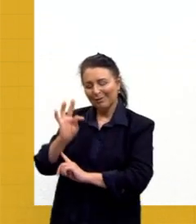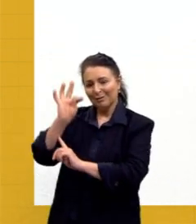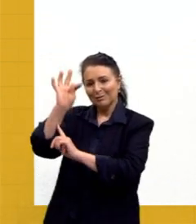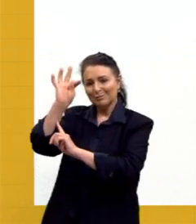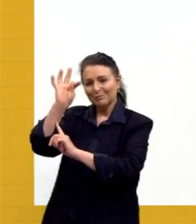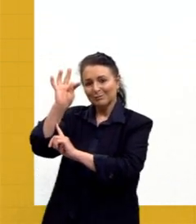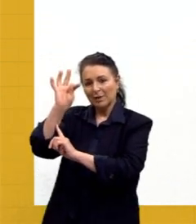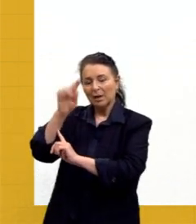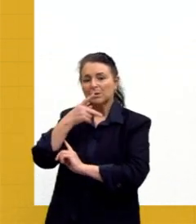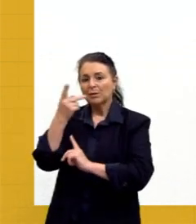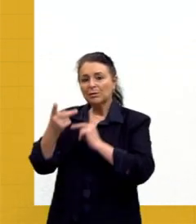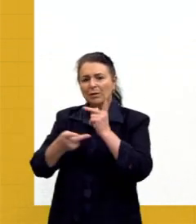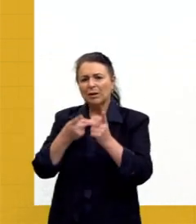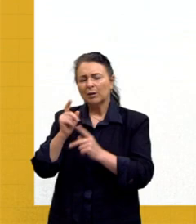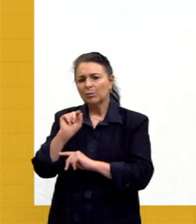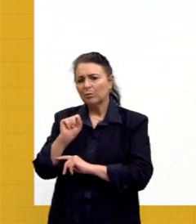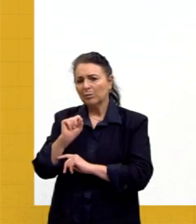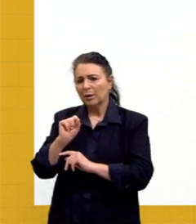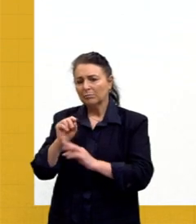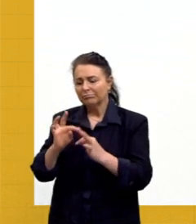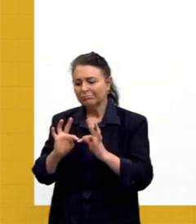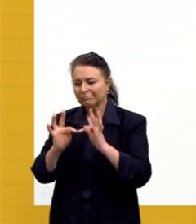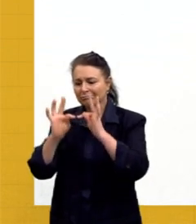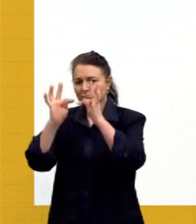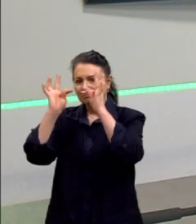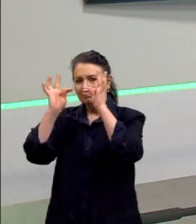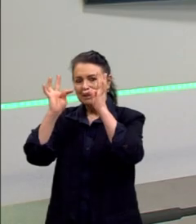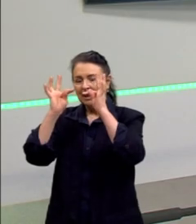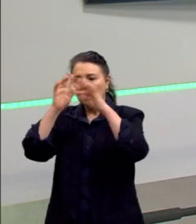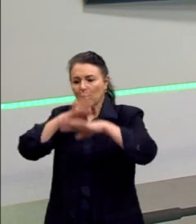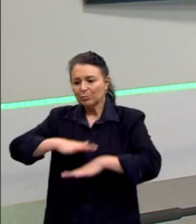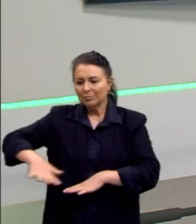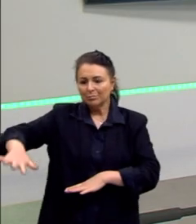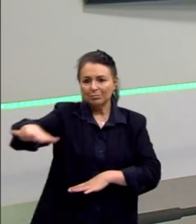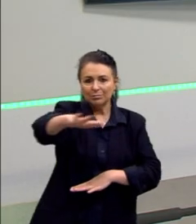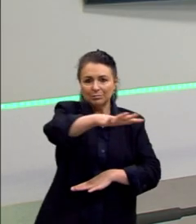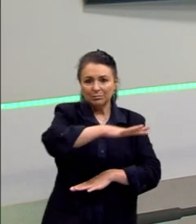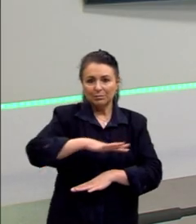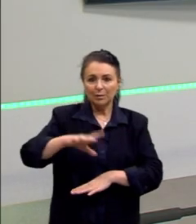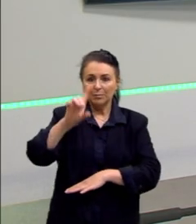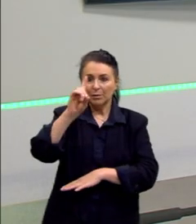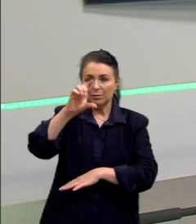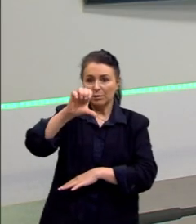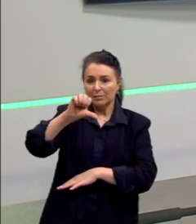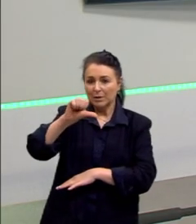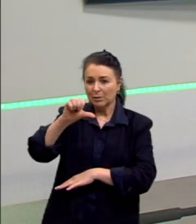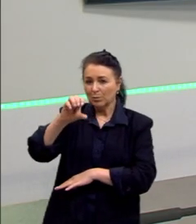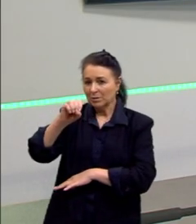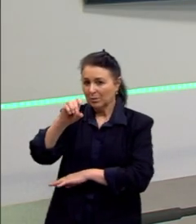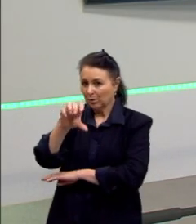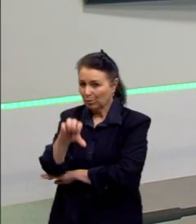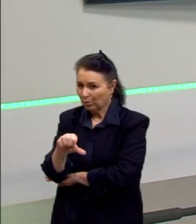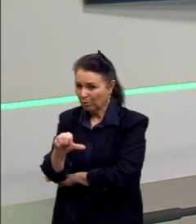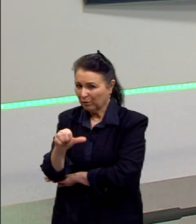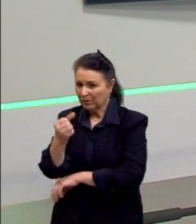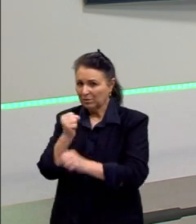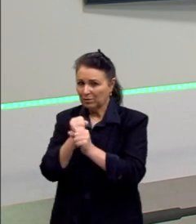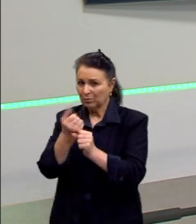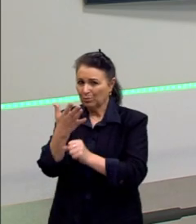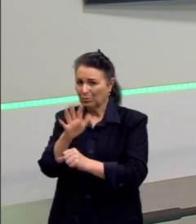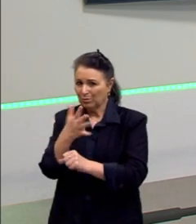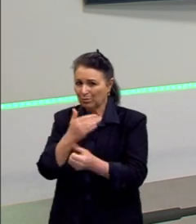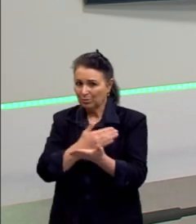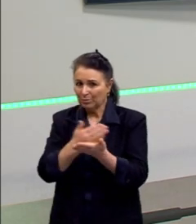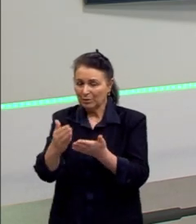Nós estamos falando de um movimento que se espraia ali em 1909, mais ou menos. E o principal